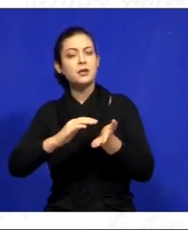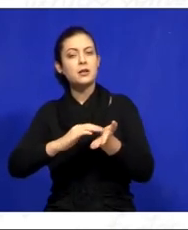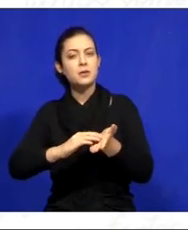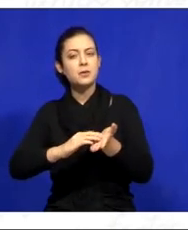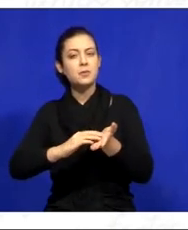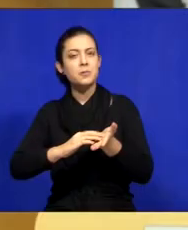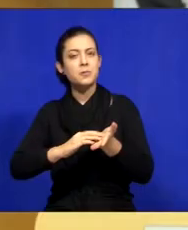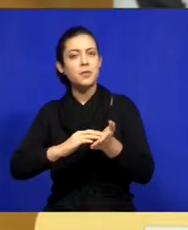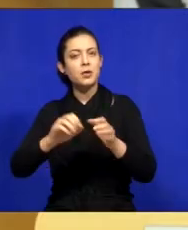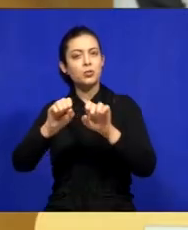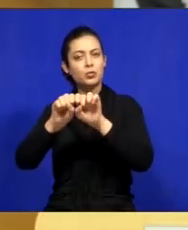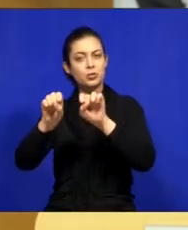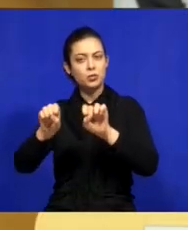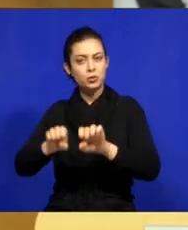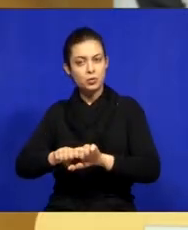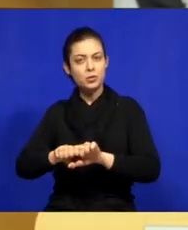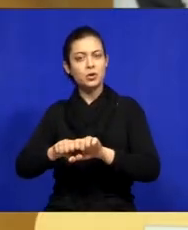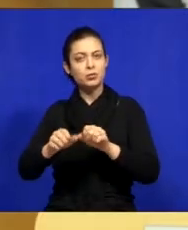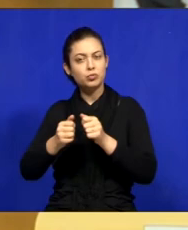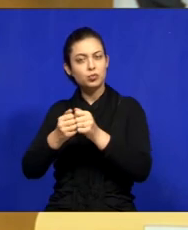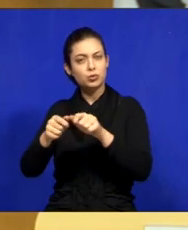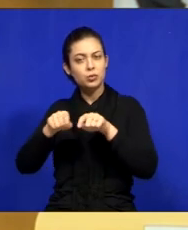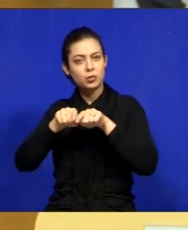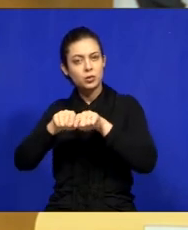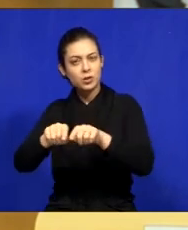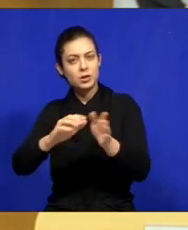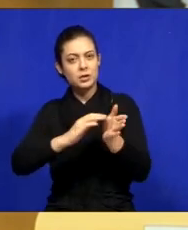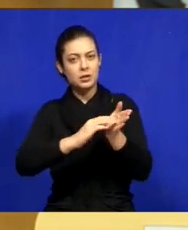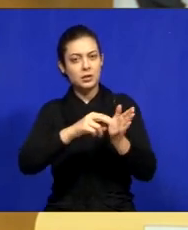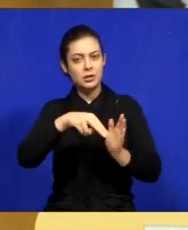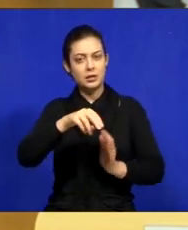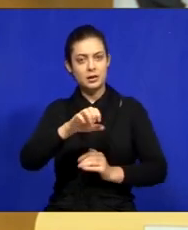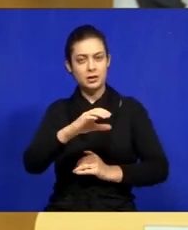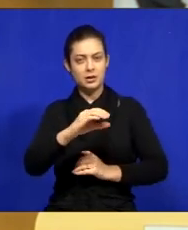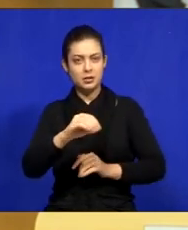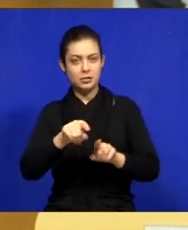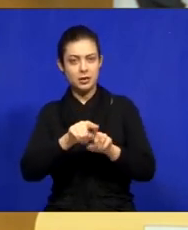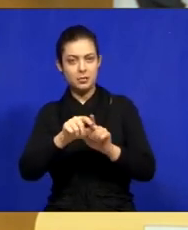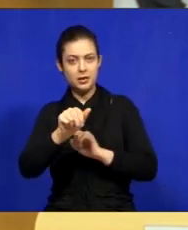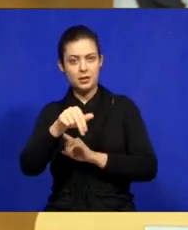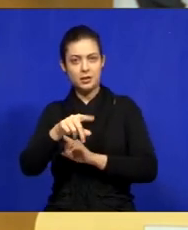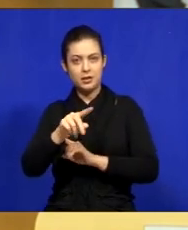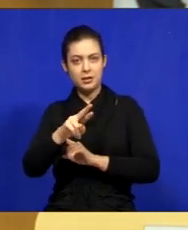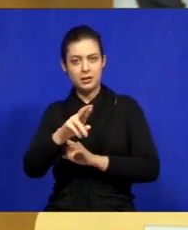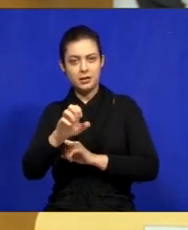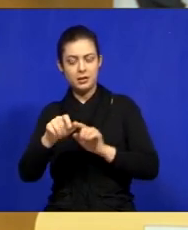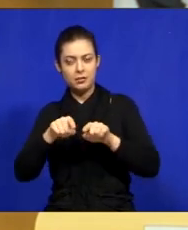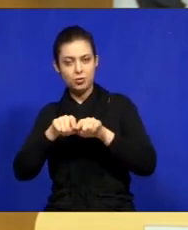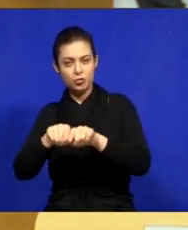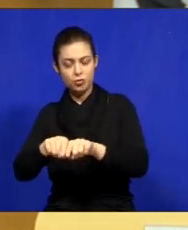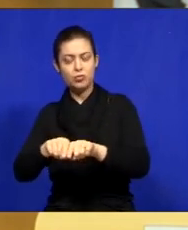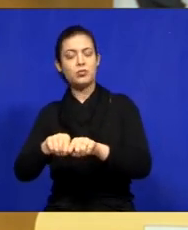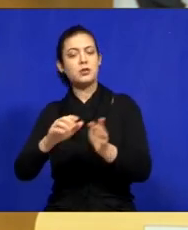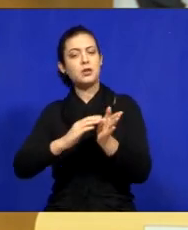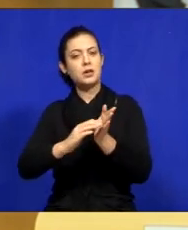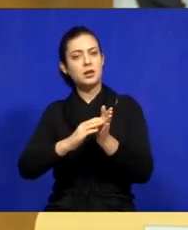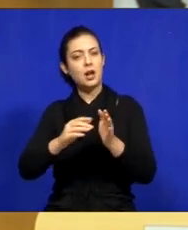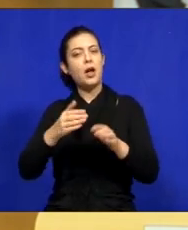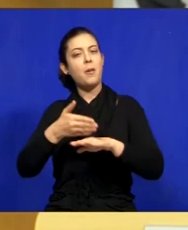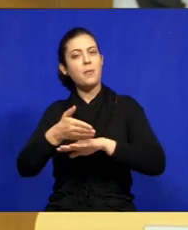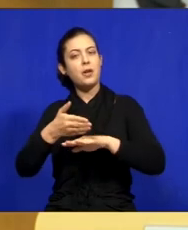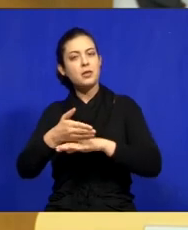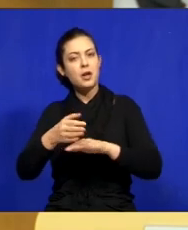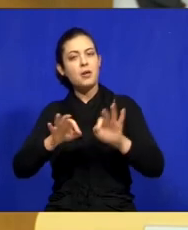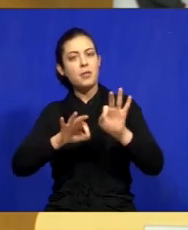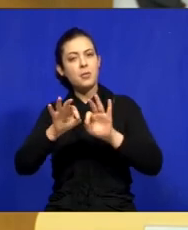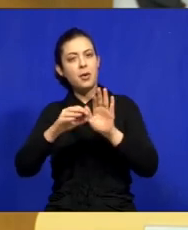Infraestrutura, junto aí com o secretário Neco e o André, o secretário adjunto, que também participam aí com a